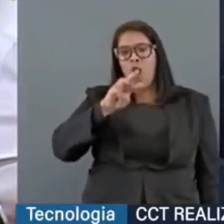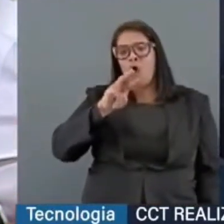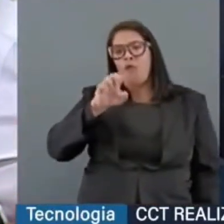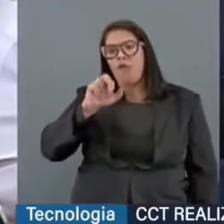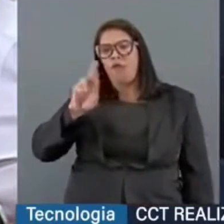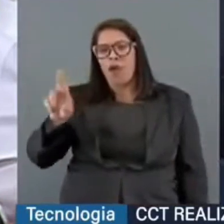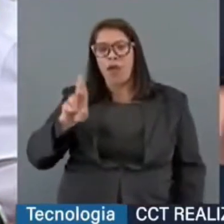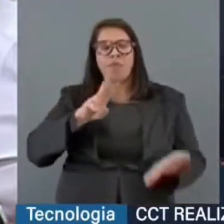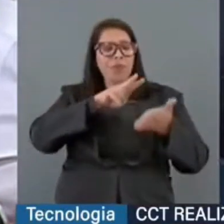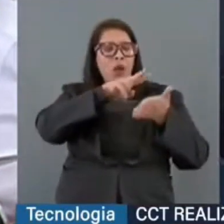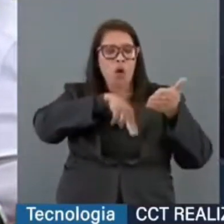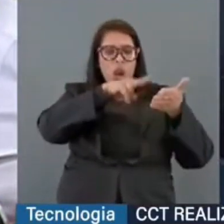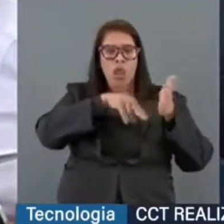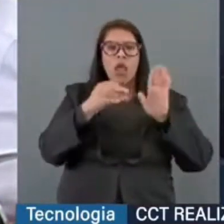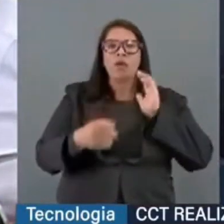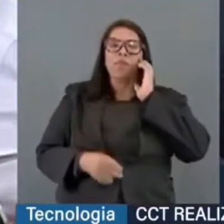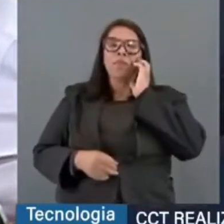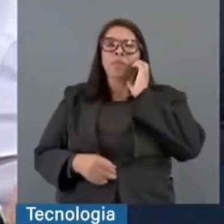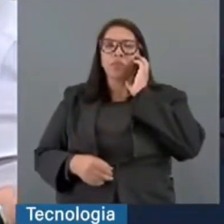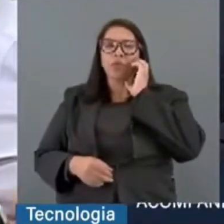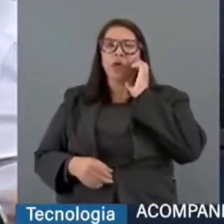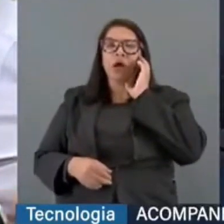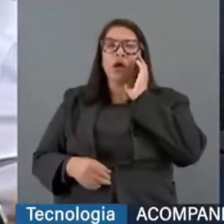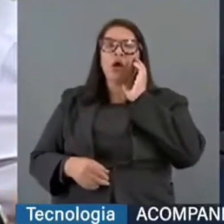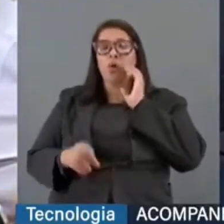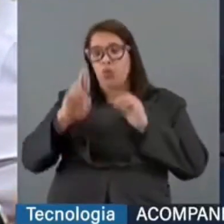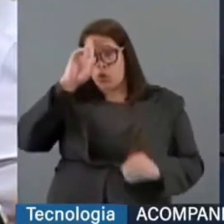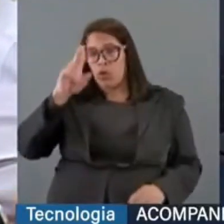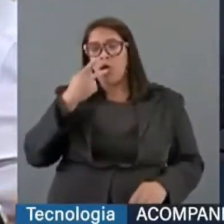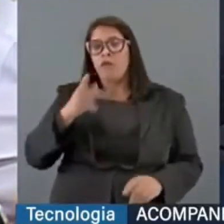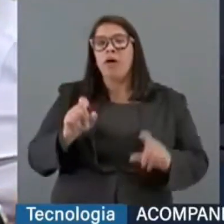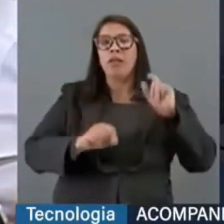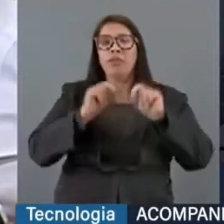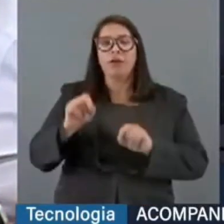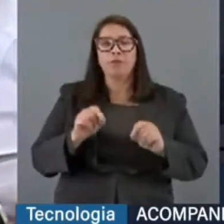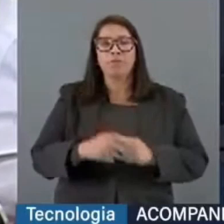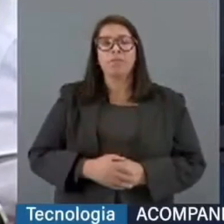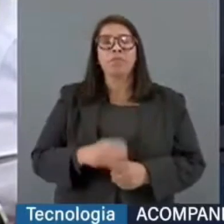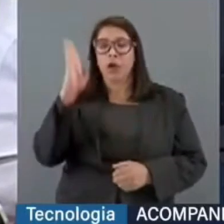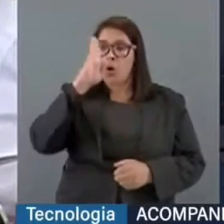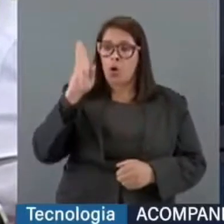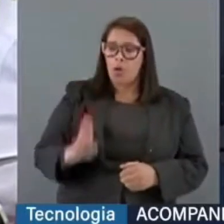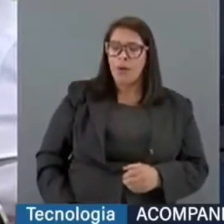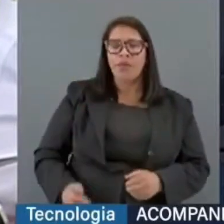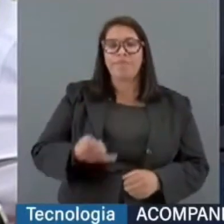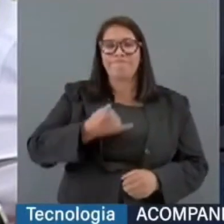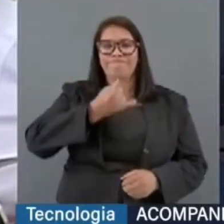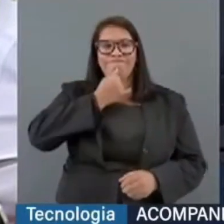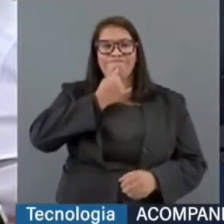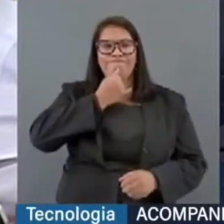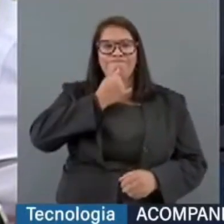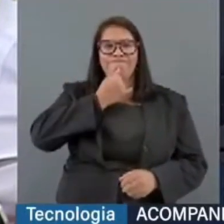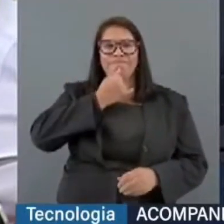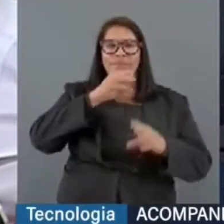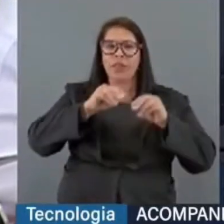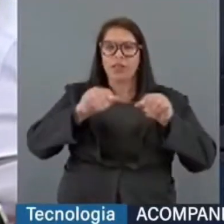liberdade de citá-lo, Vossa Excelência afirma o seguinte, o Brasil, lamentavelmente, é um terreno